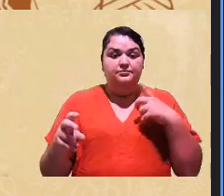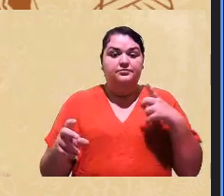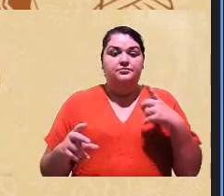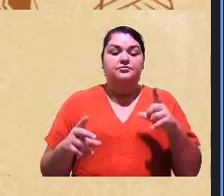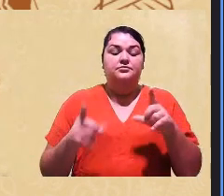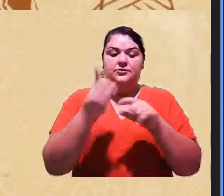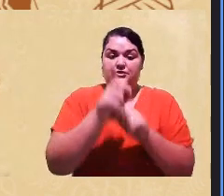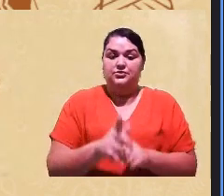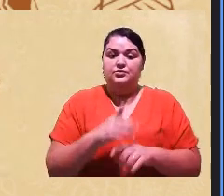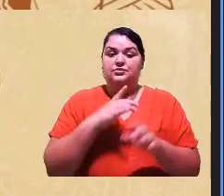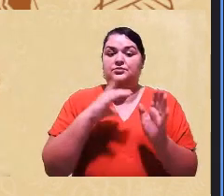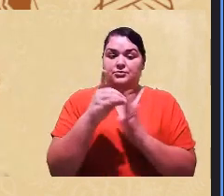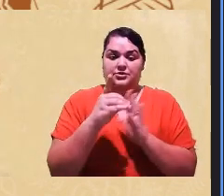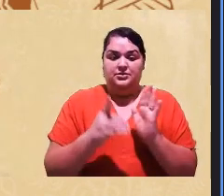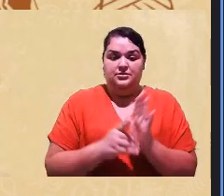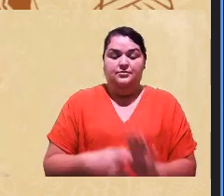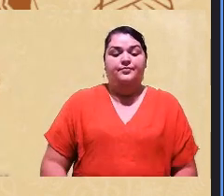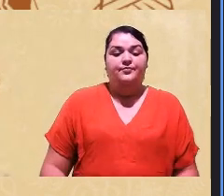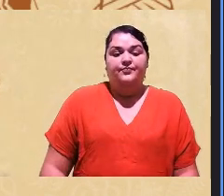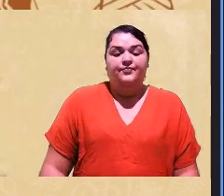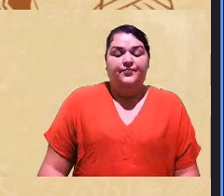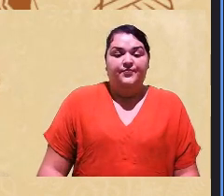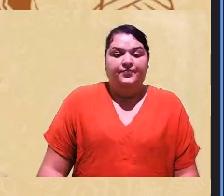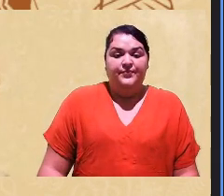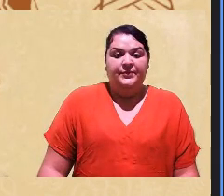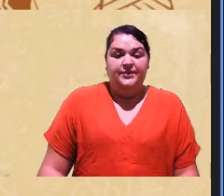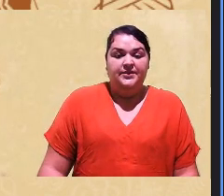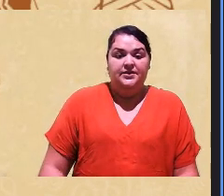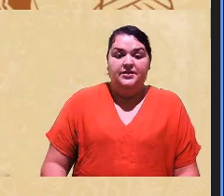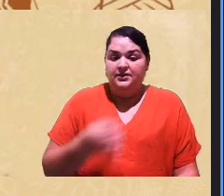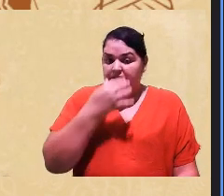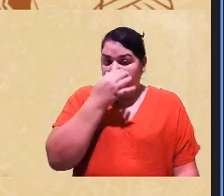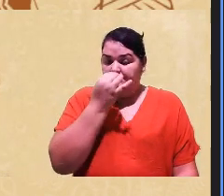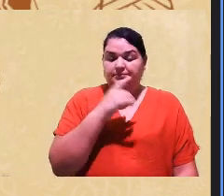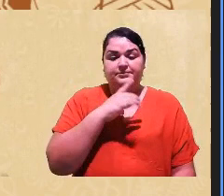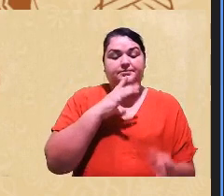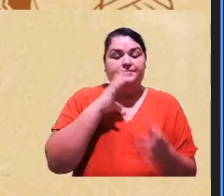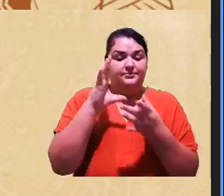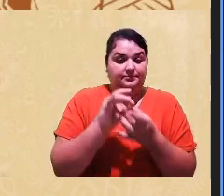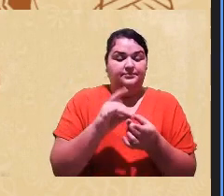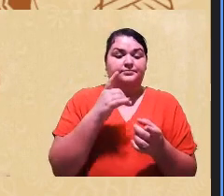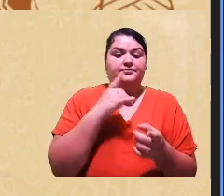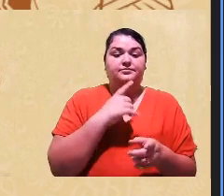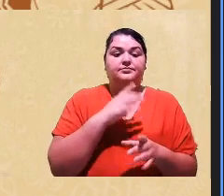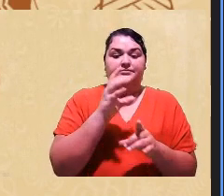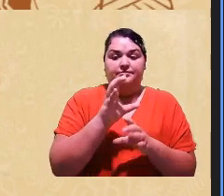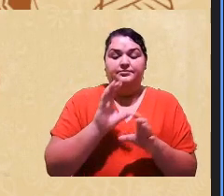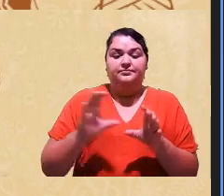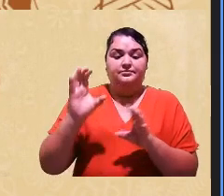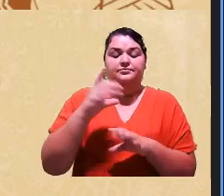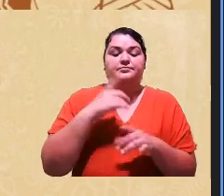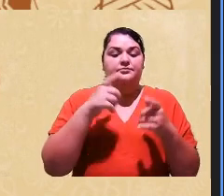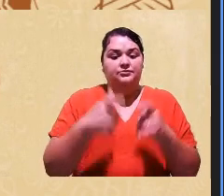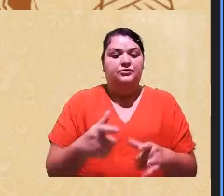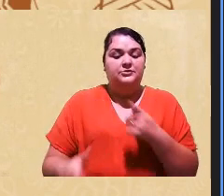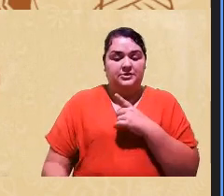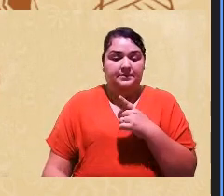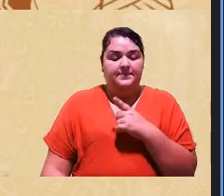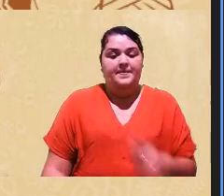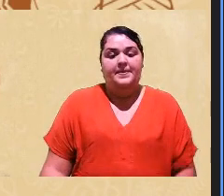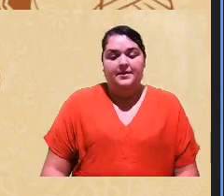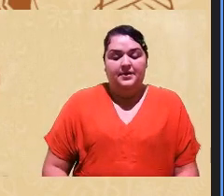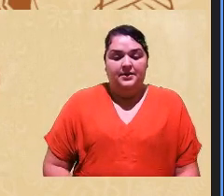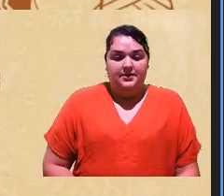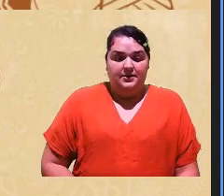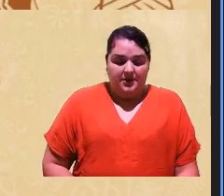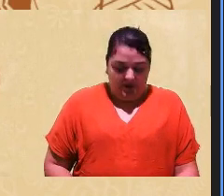democratização porque e no contexto onde essas instituições estão inseridas porque